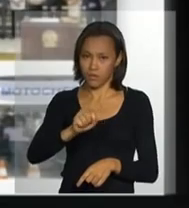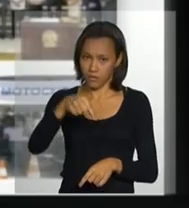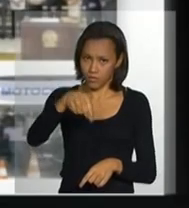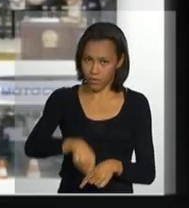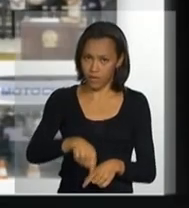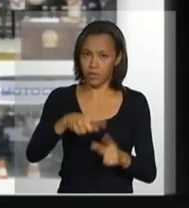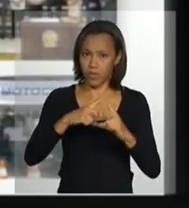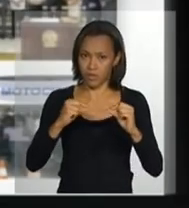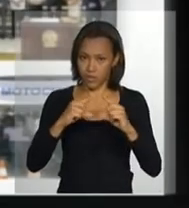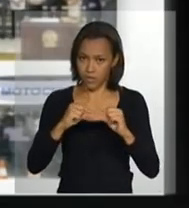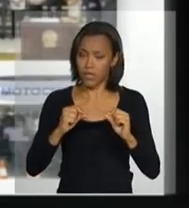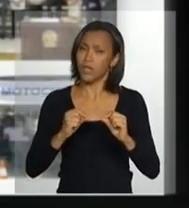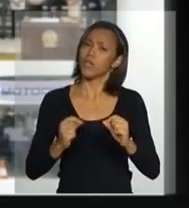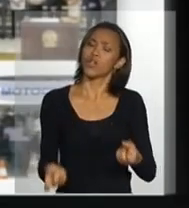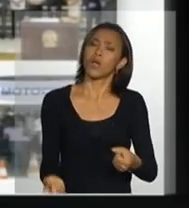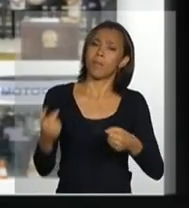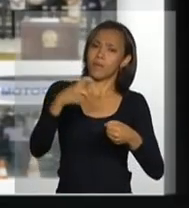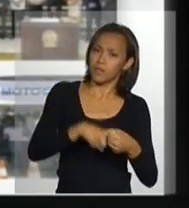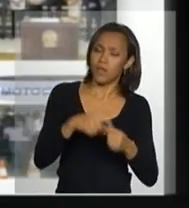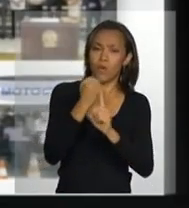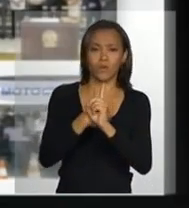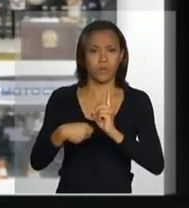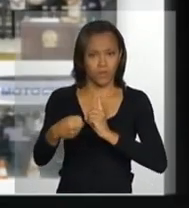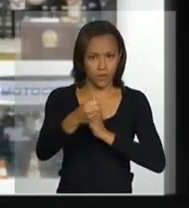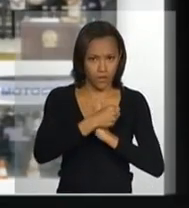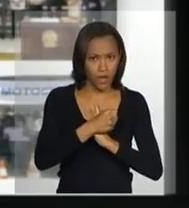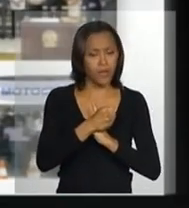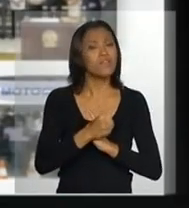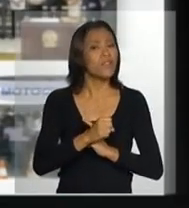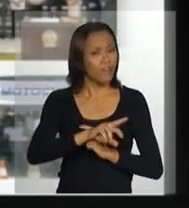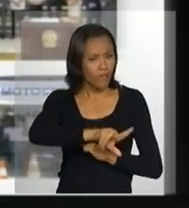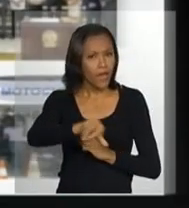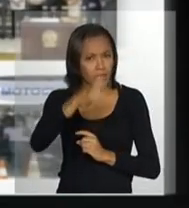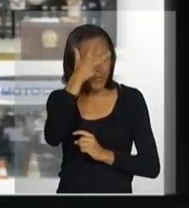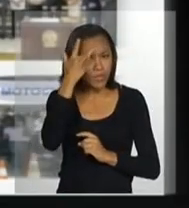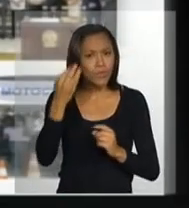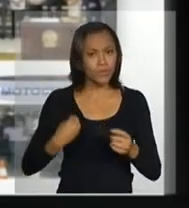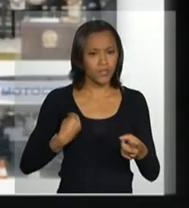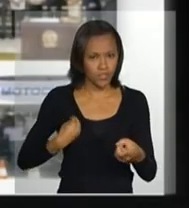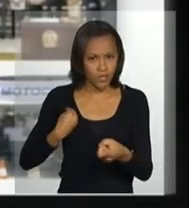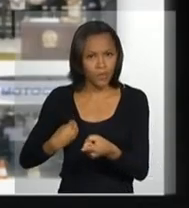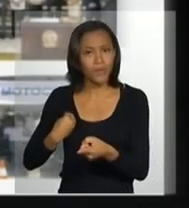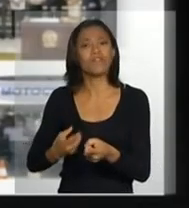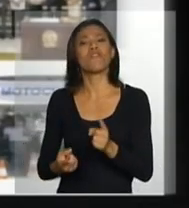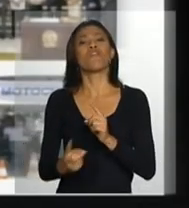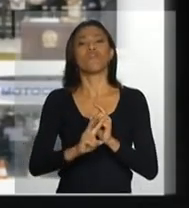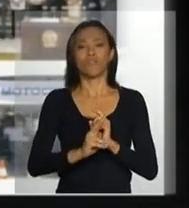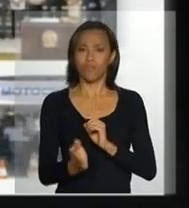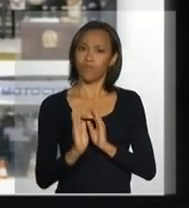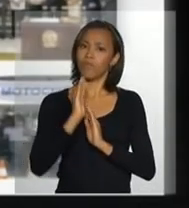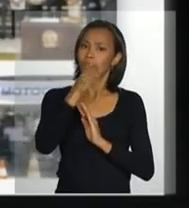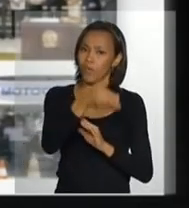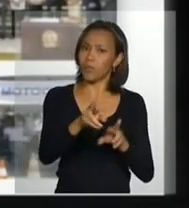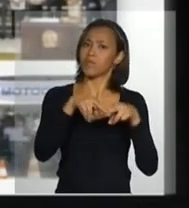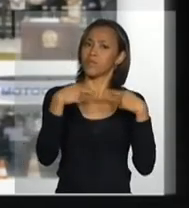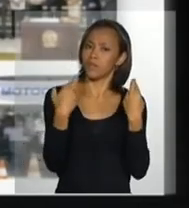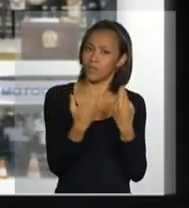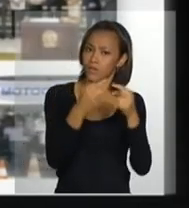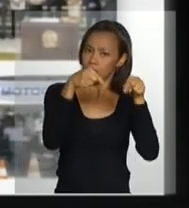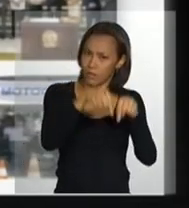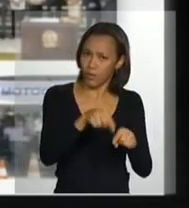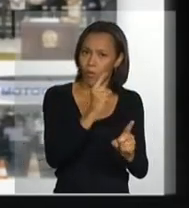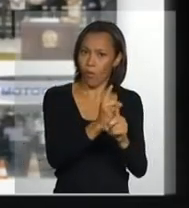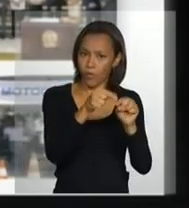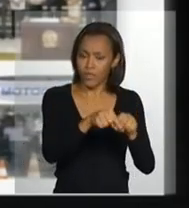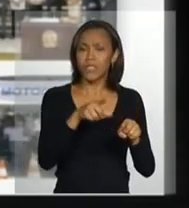com a participação da sociedade civil, muitos dos senhores aqui estavam presentes naquela solenidade, onde estavam também algumas